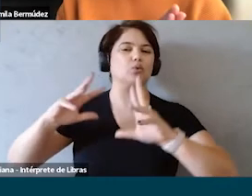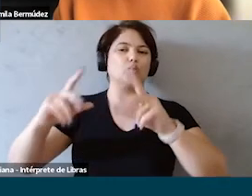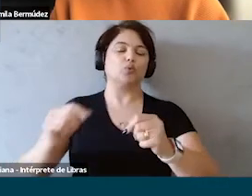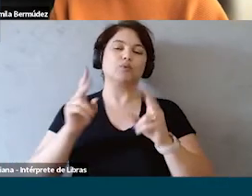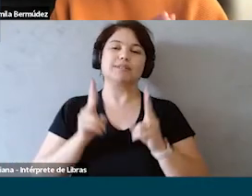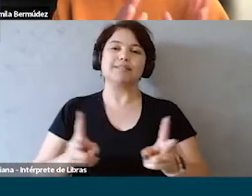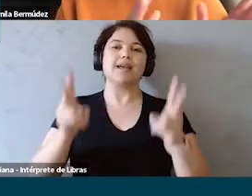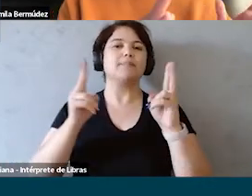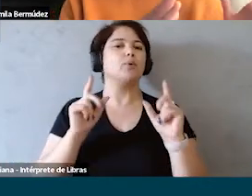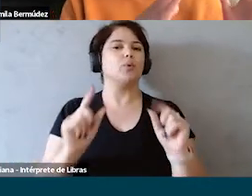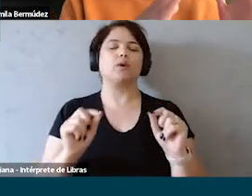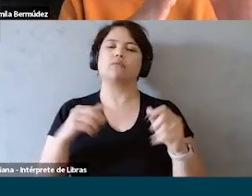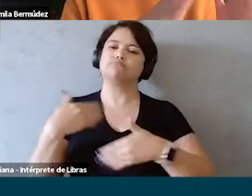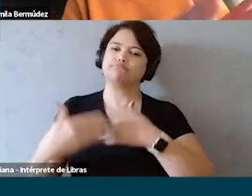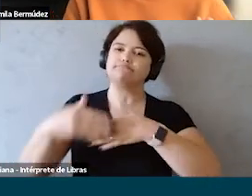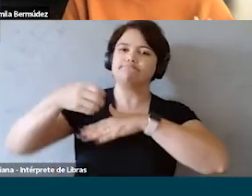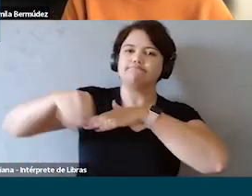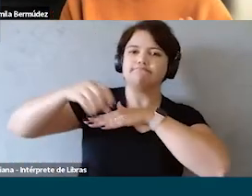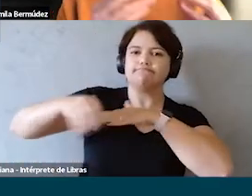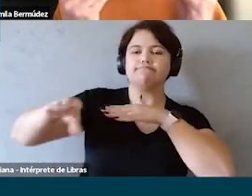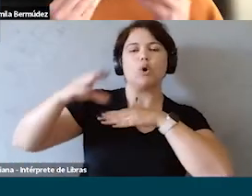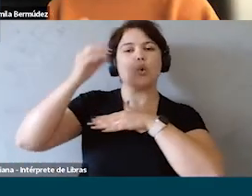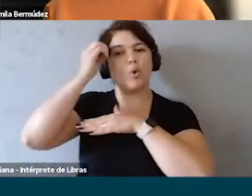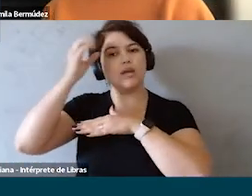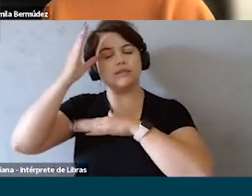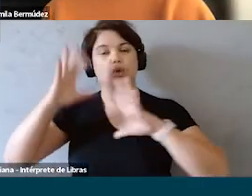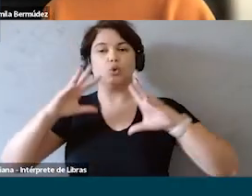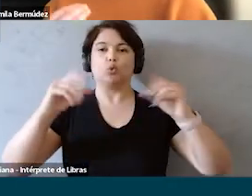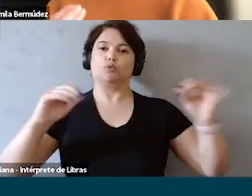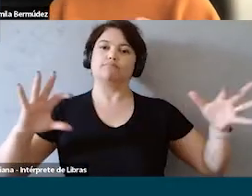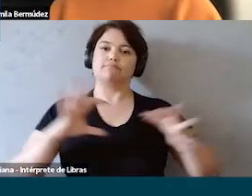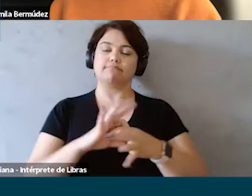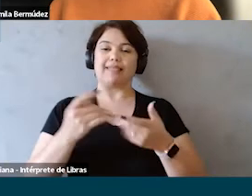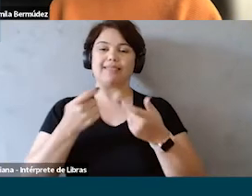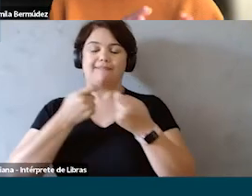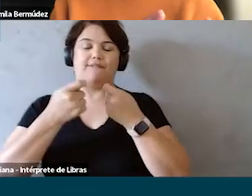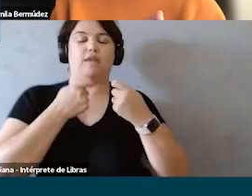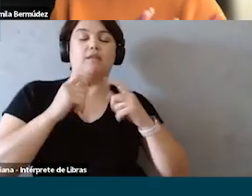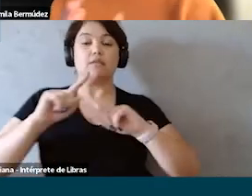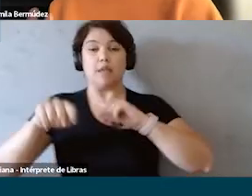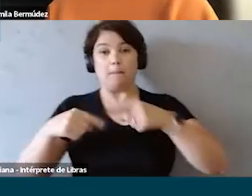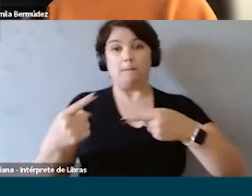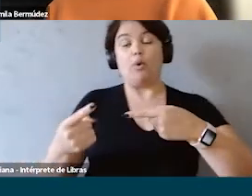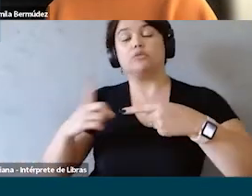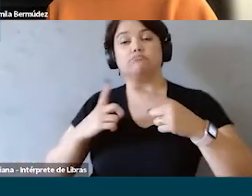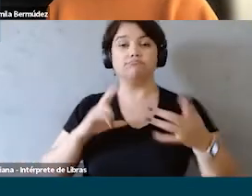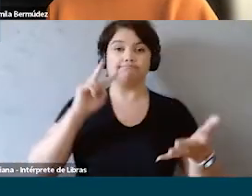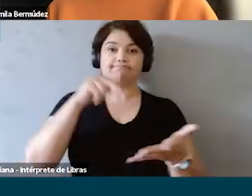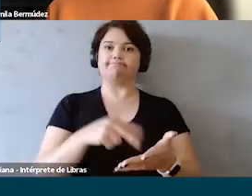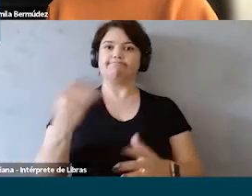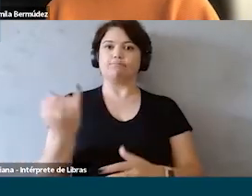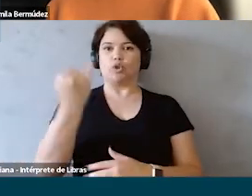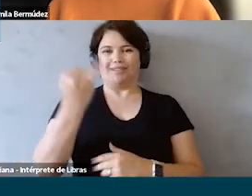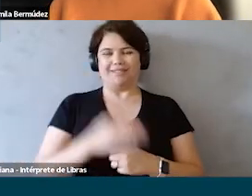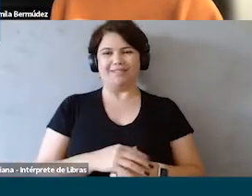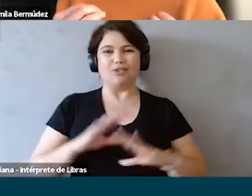em sempre passar o conhecimento, estar apareando ali do lado nas primeiras entrevistas, e depois estar ali como um ponto focal.